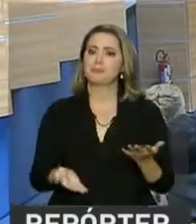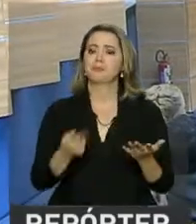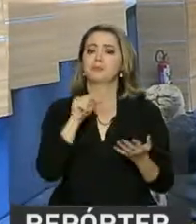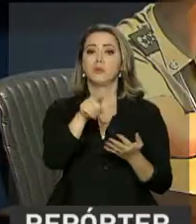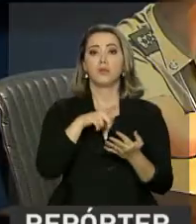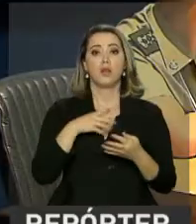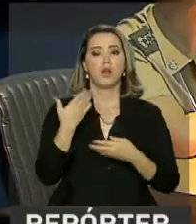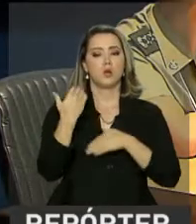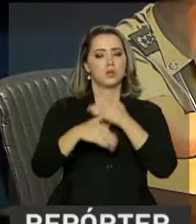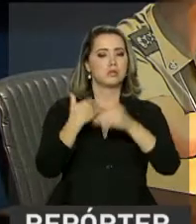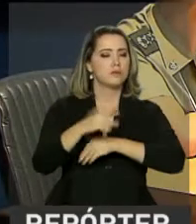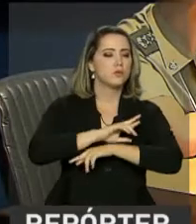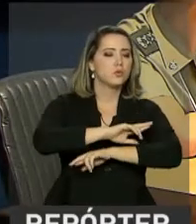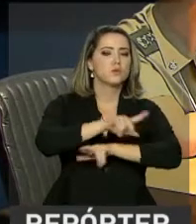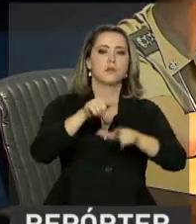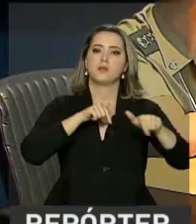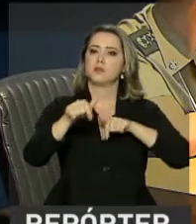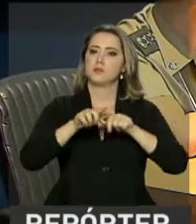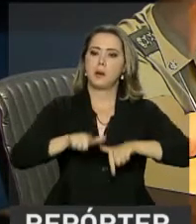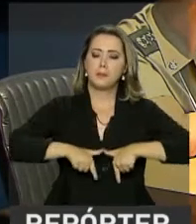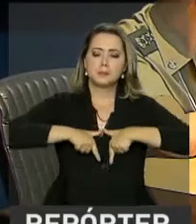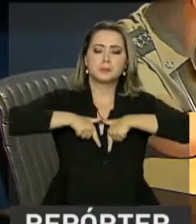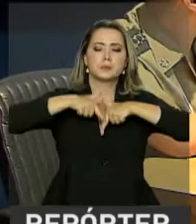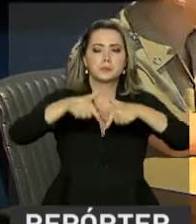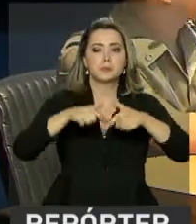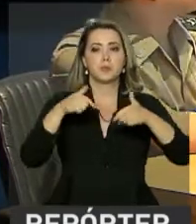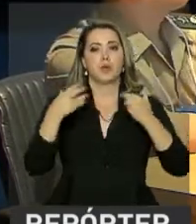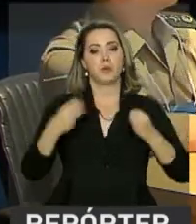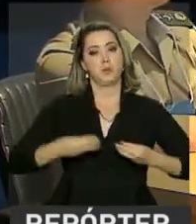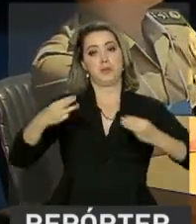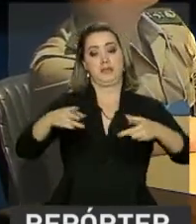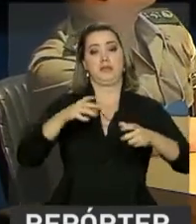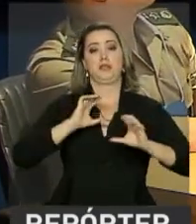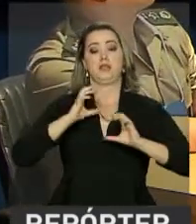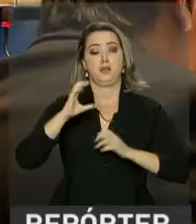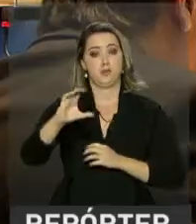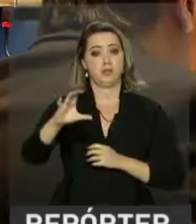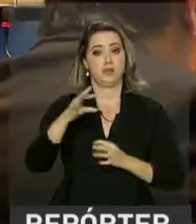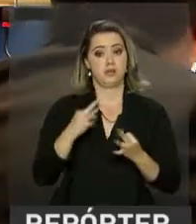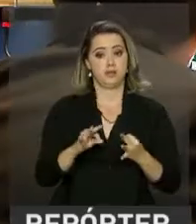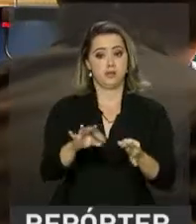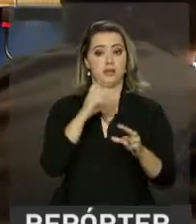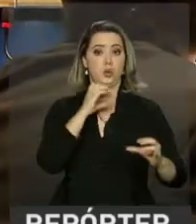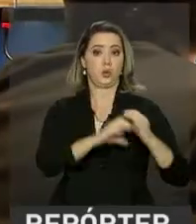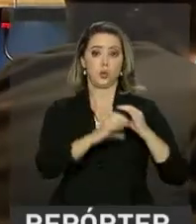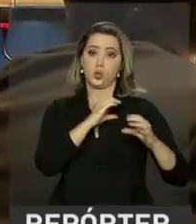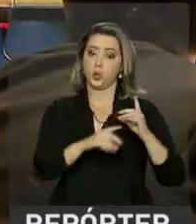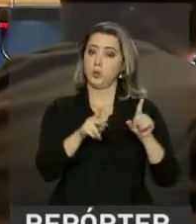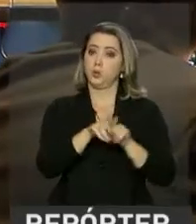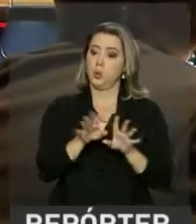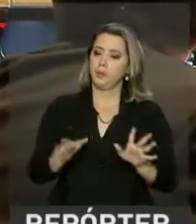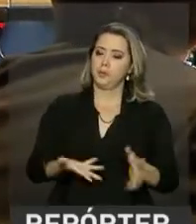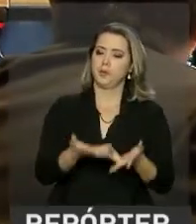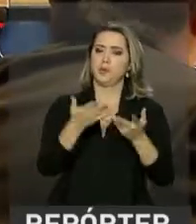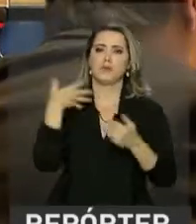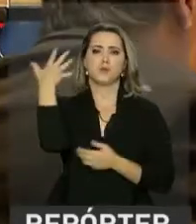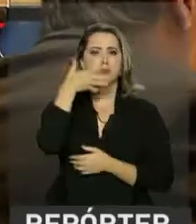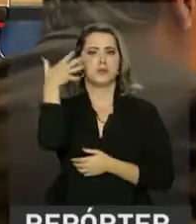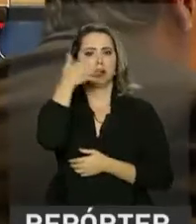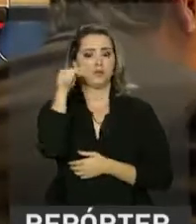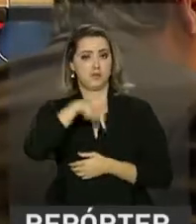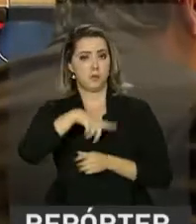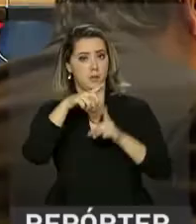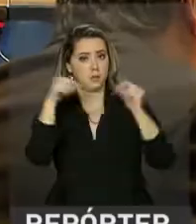desenvolvido uma série de ações. O Ministério da Ciência, Tecnologia, Inovações e Comunicações promoveu um seminário em